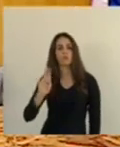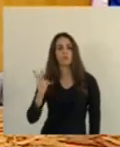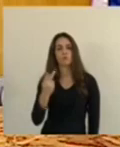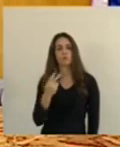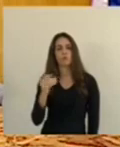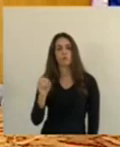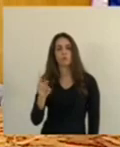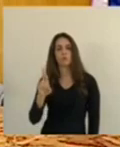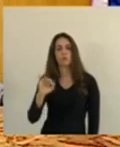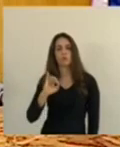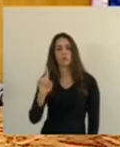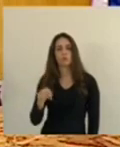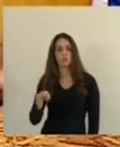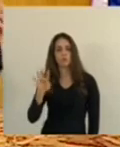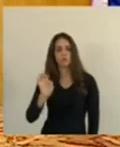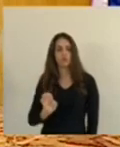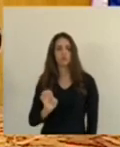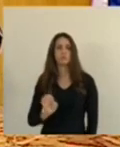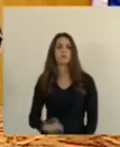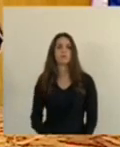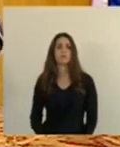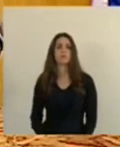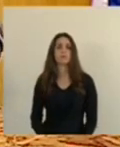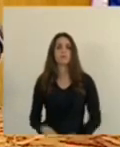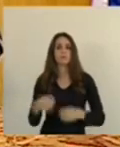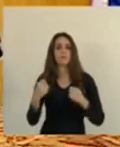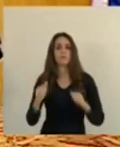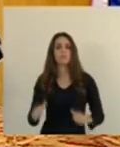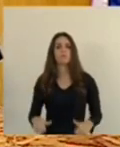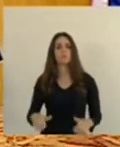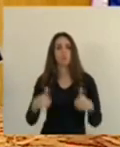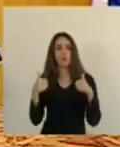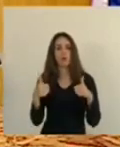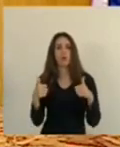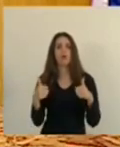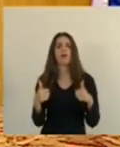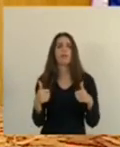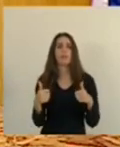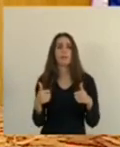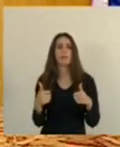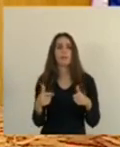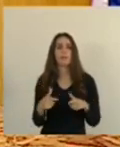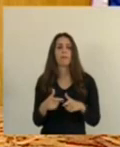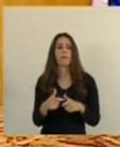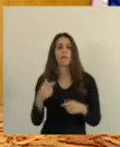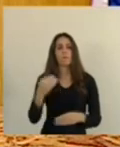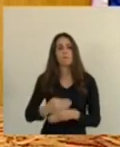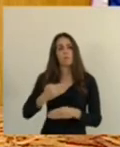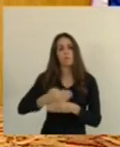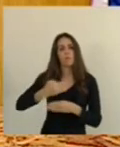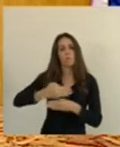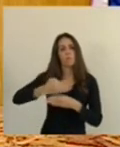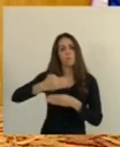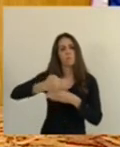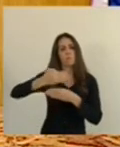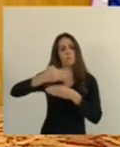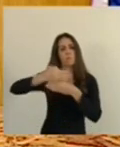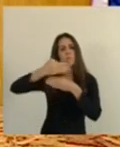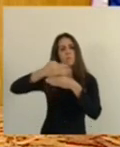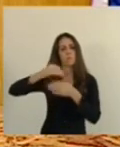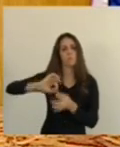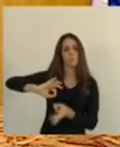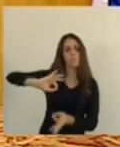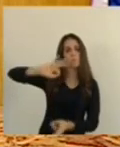o muro da escola precisa de uma melhoria, precisa aumentar o muro da escola. Isso vem da